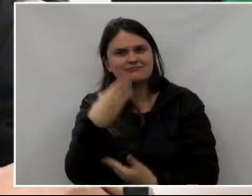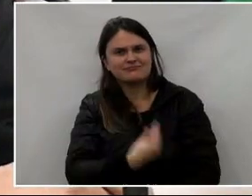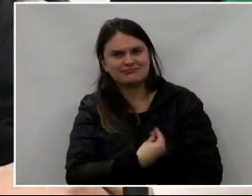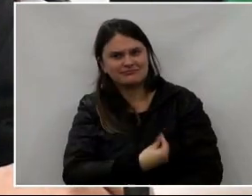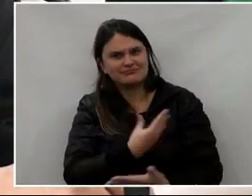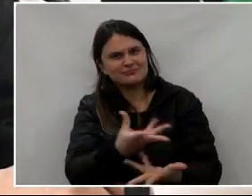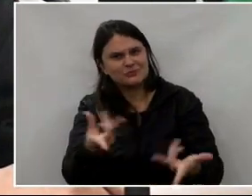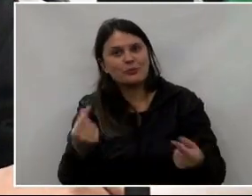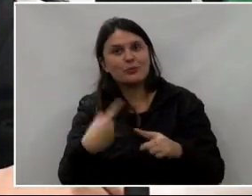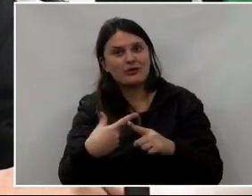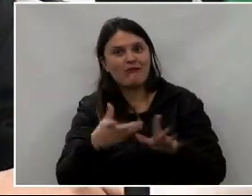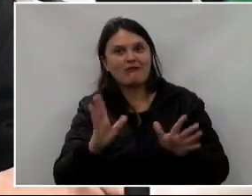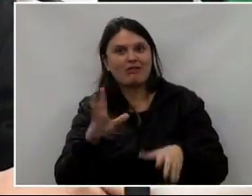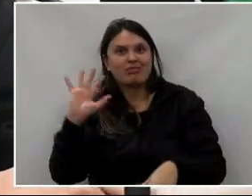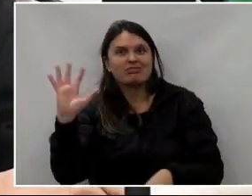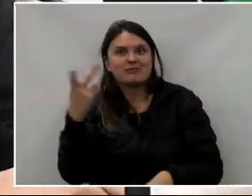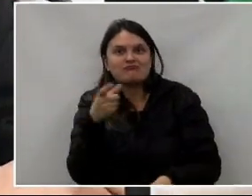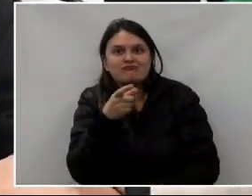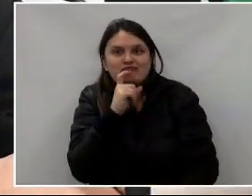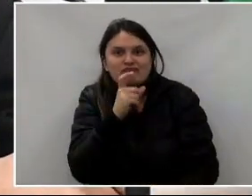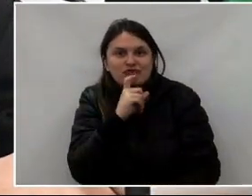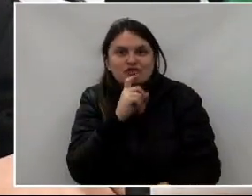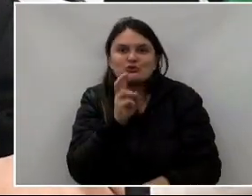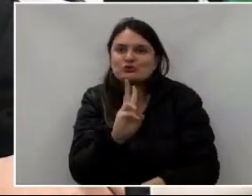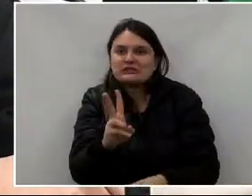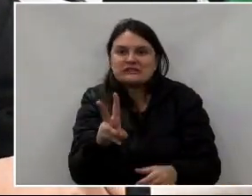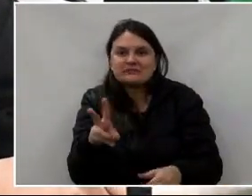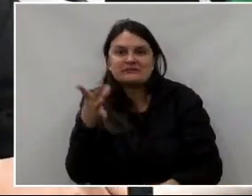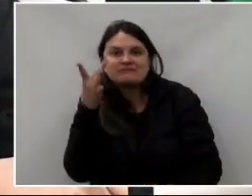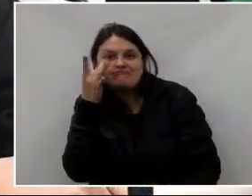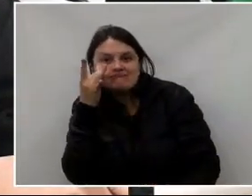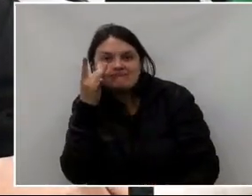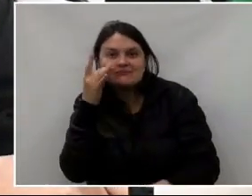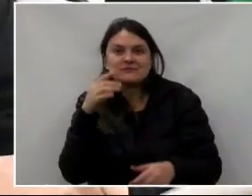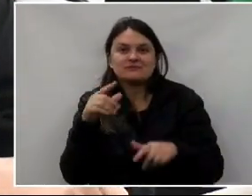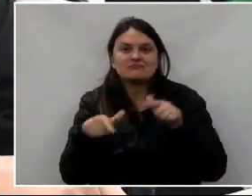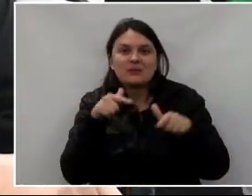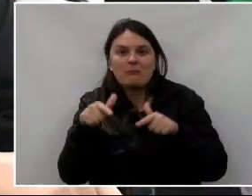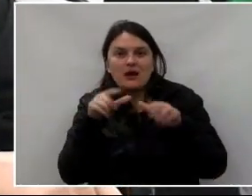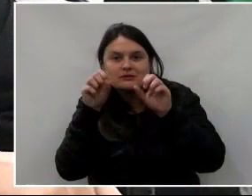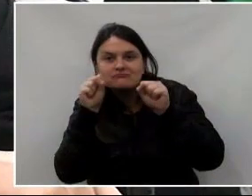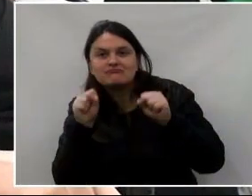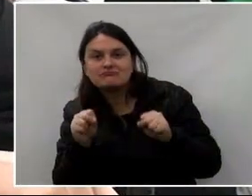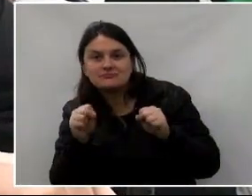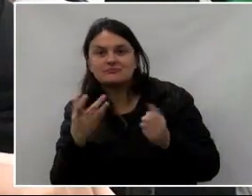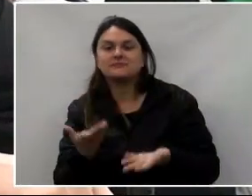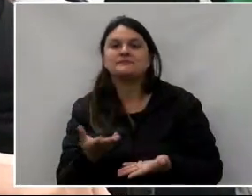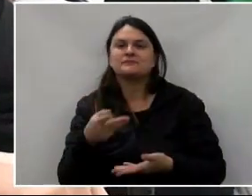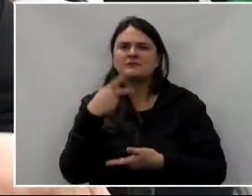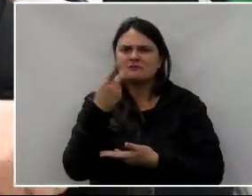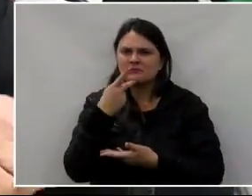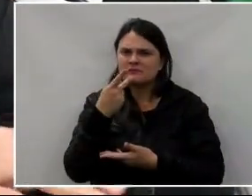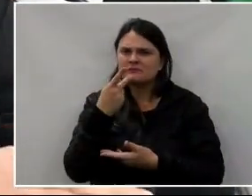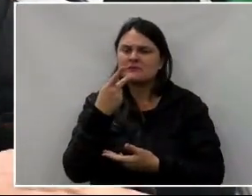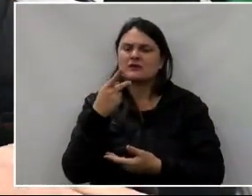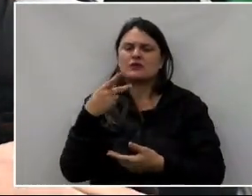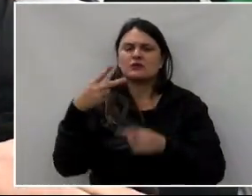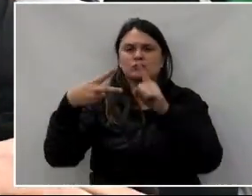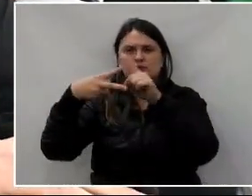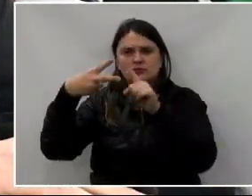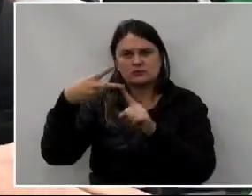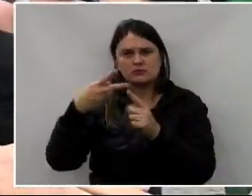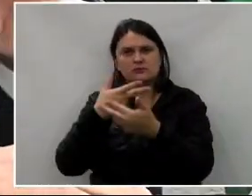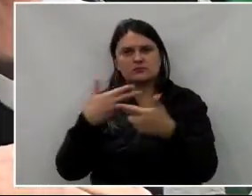estão aqui acompanhando o trabalho do Legislativo de União da Vitória. Eu quero me reportar, senhor presidente, dois fatos que